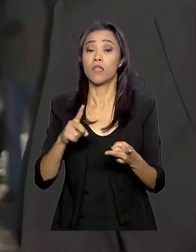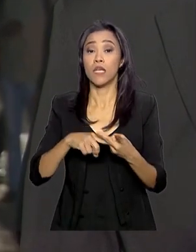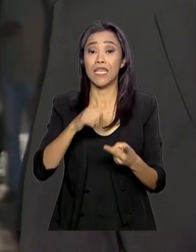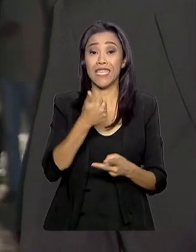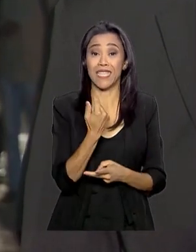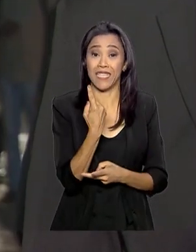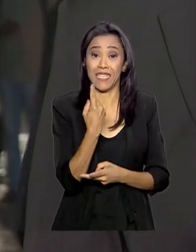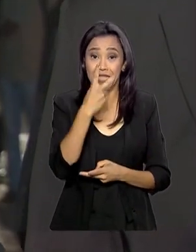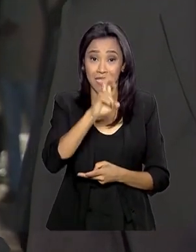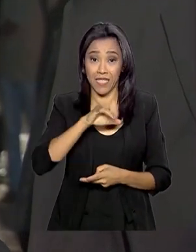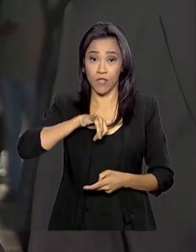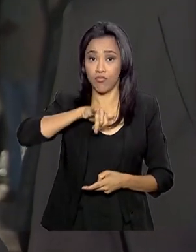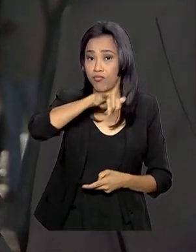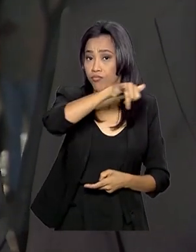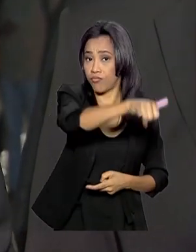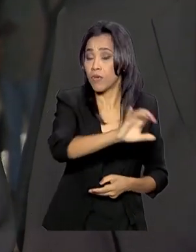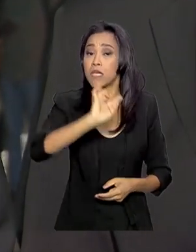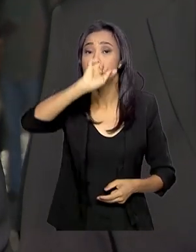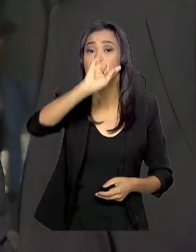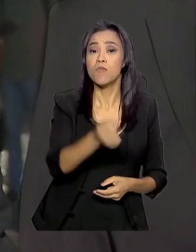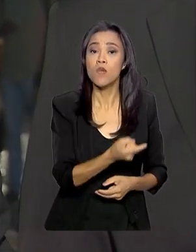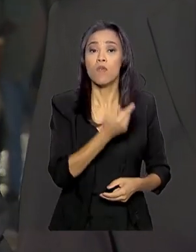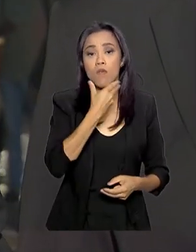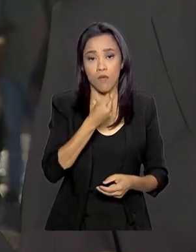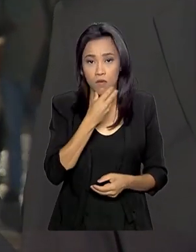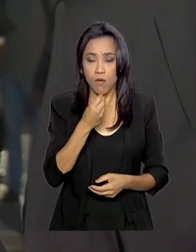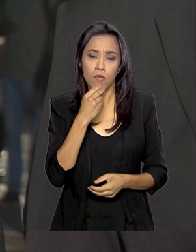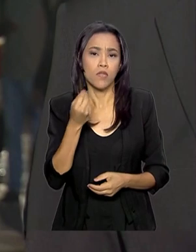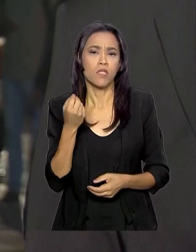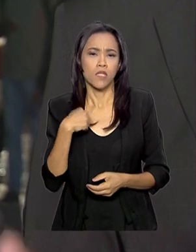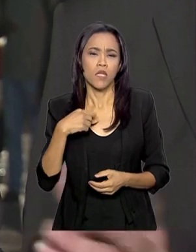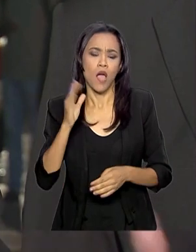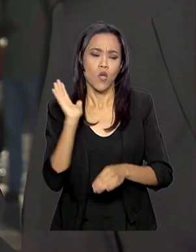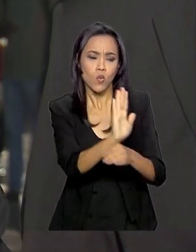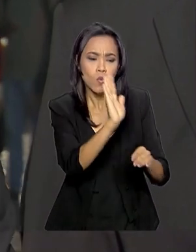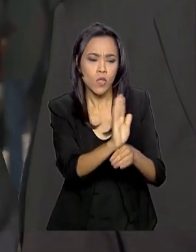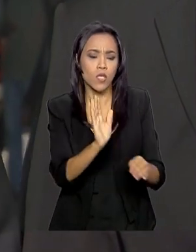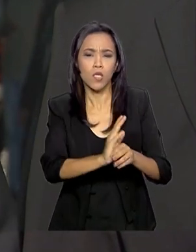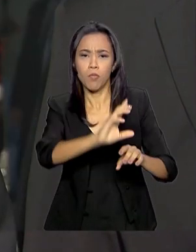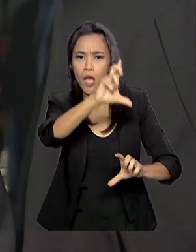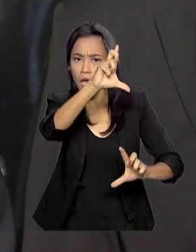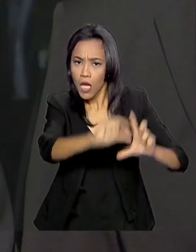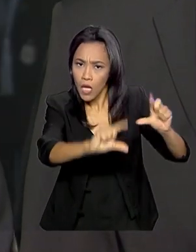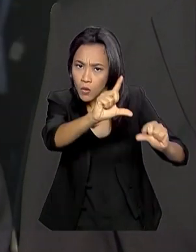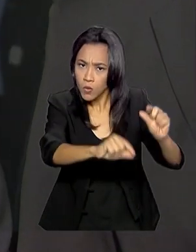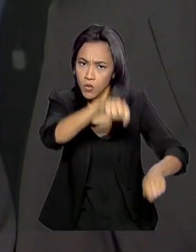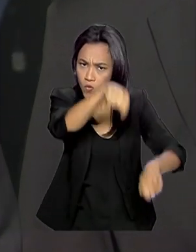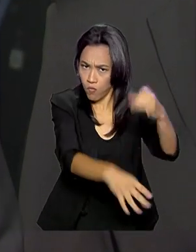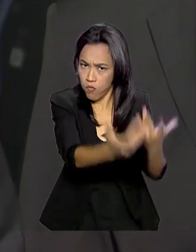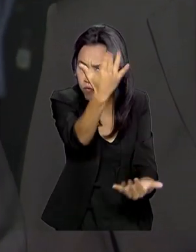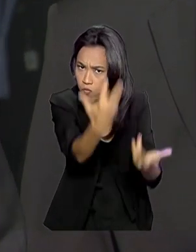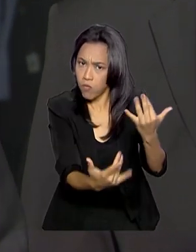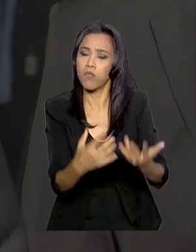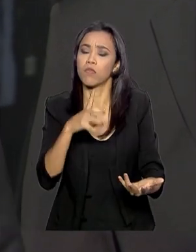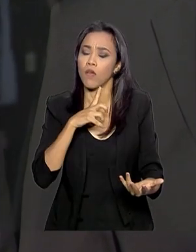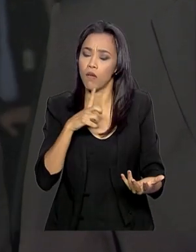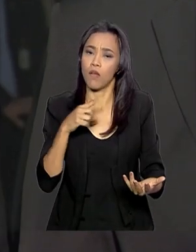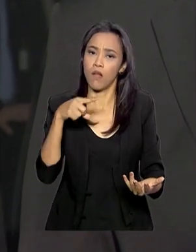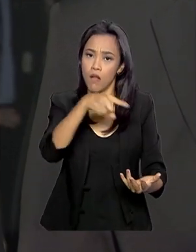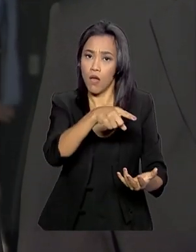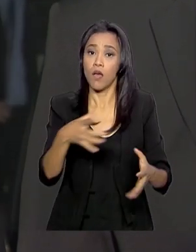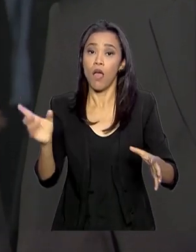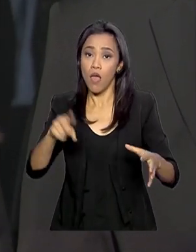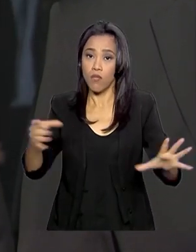isso aí. E mil homens disponíveis e combatendo as queimadas, os ilícitos. Isso no Comando Militar